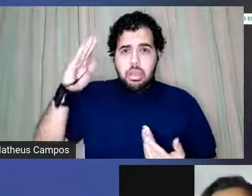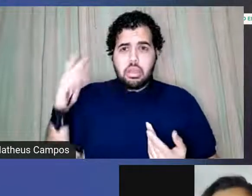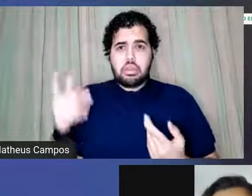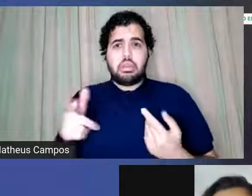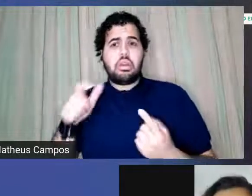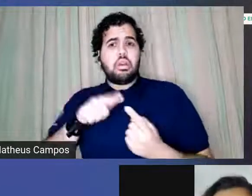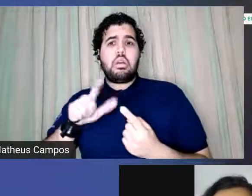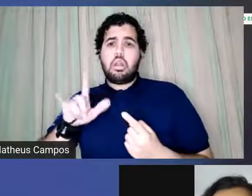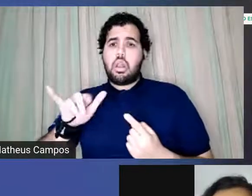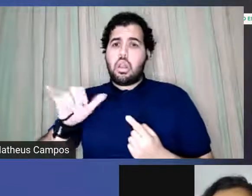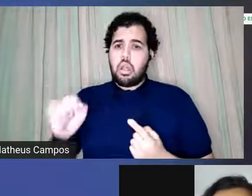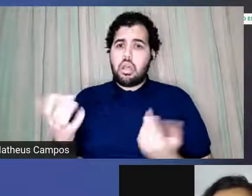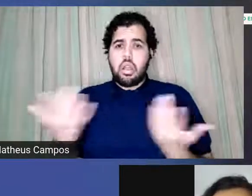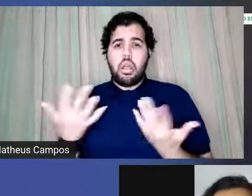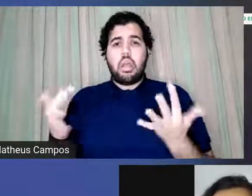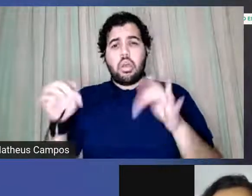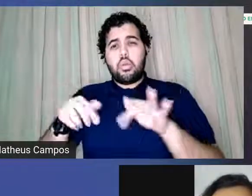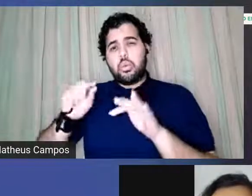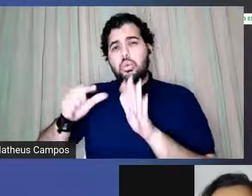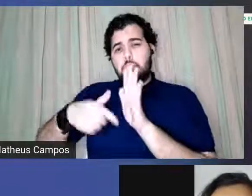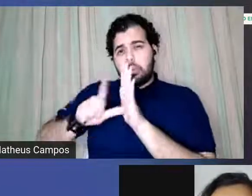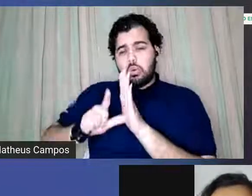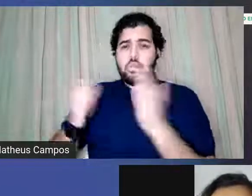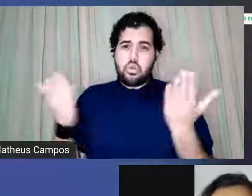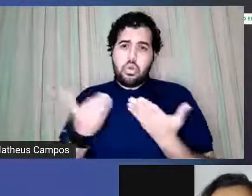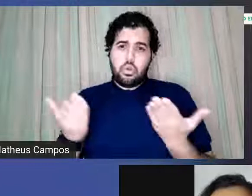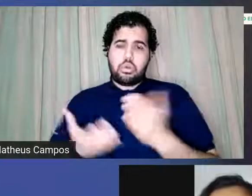nós terminamos um pouco mais cedo hoje